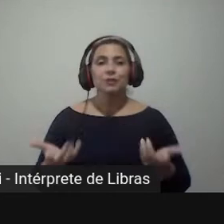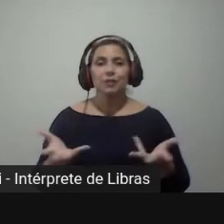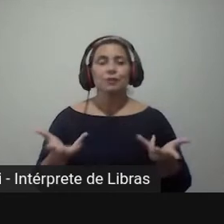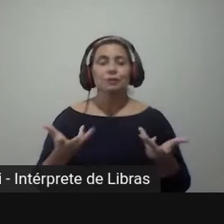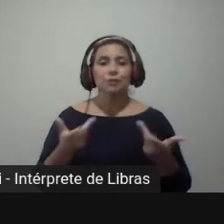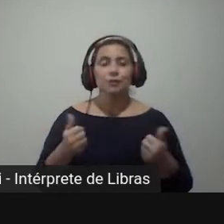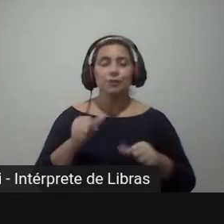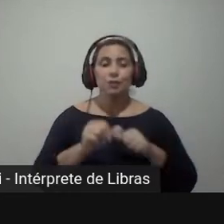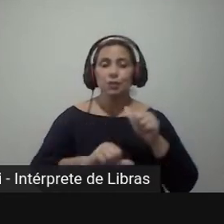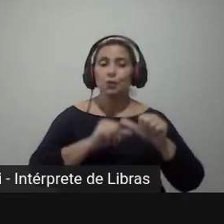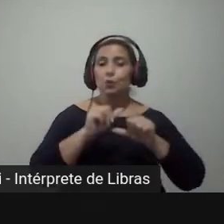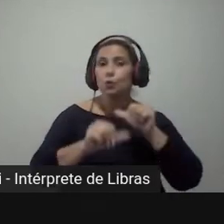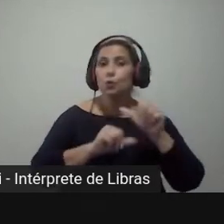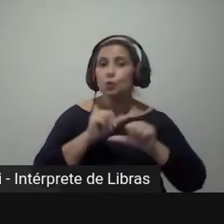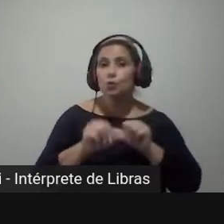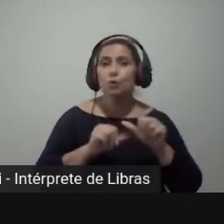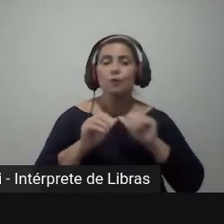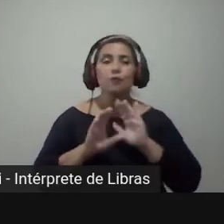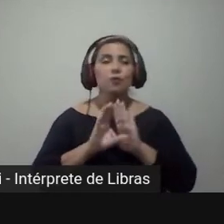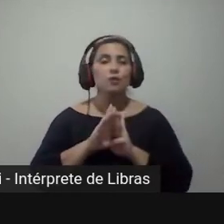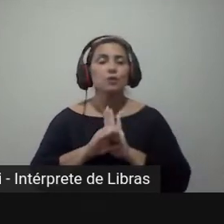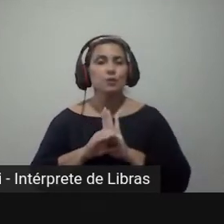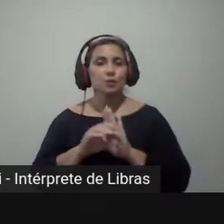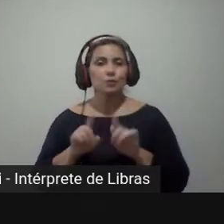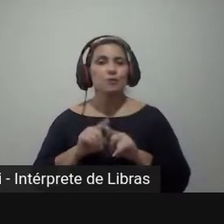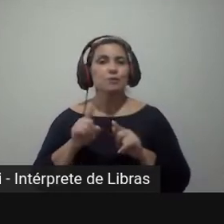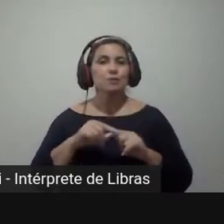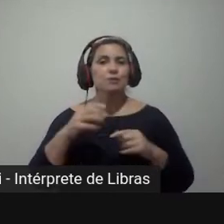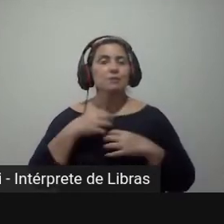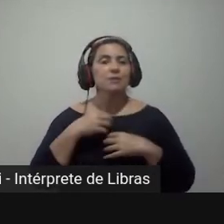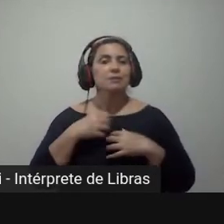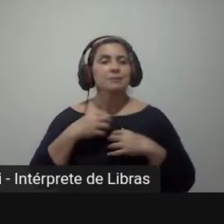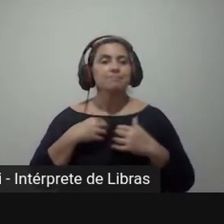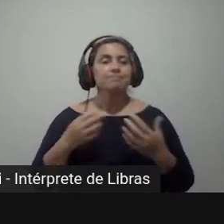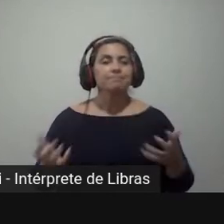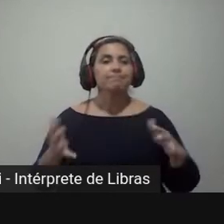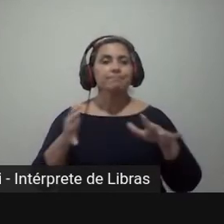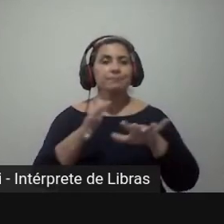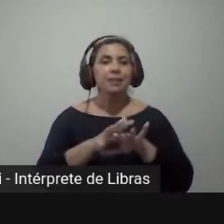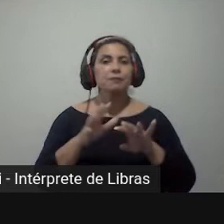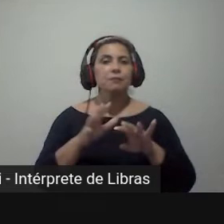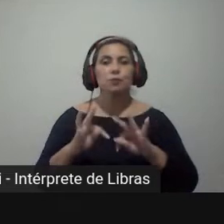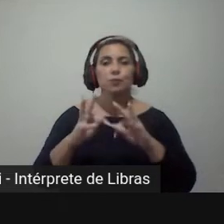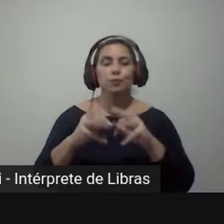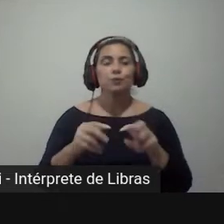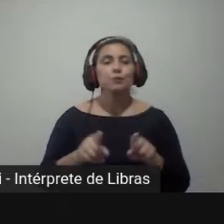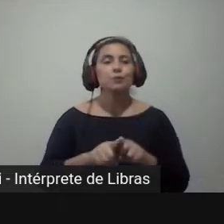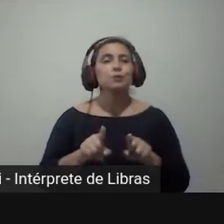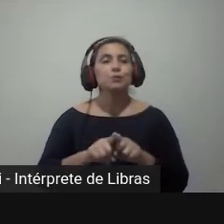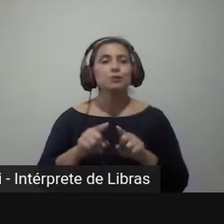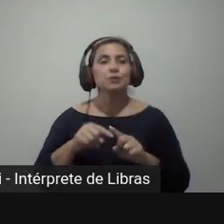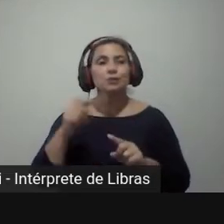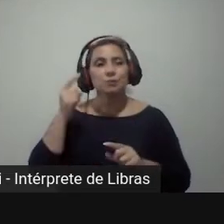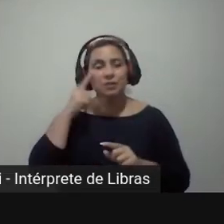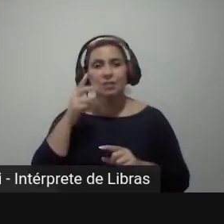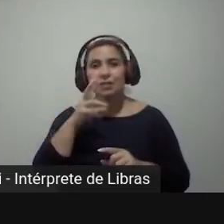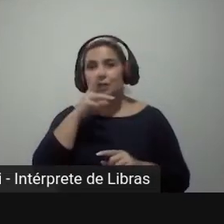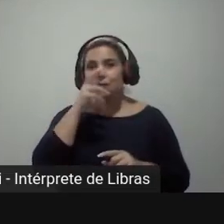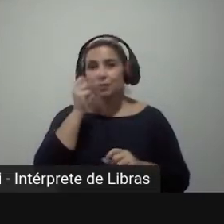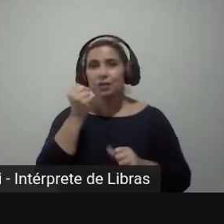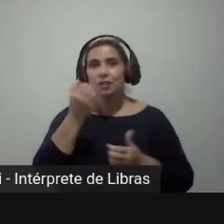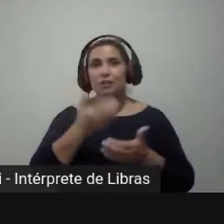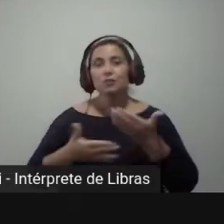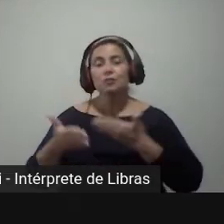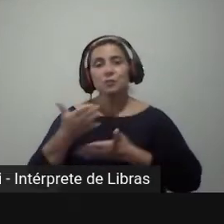transformações conceituais importantes e ensejar inclusive integrações com todo esse acervo o que consideramos fortemente desejável.